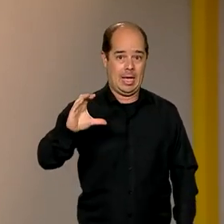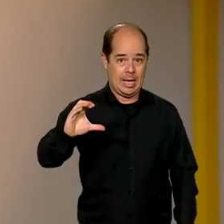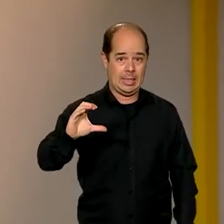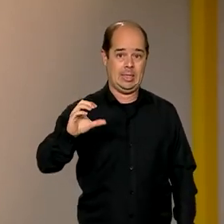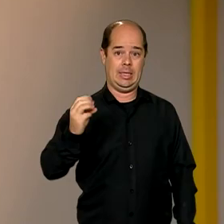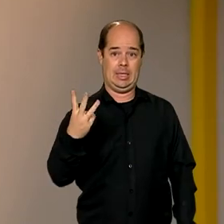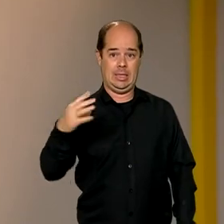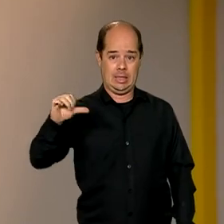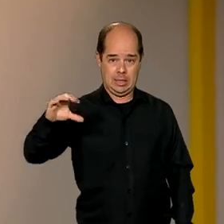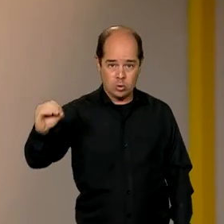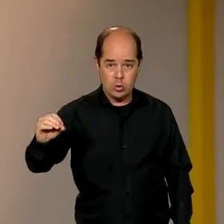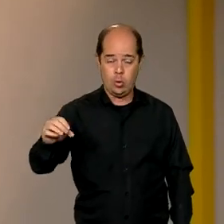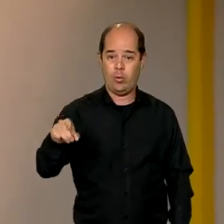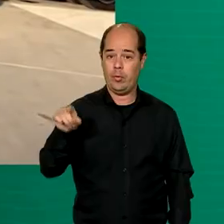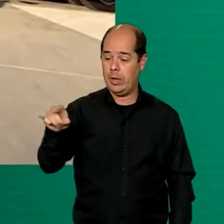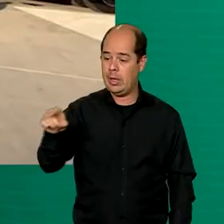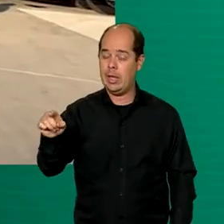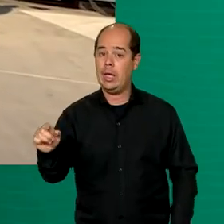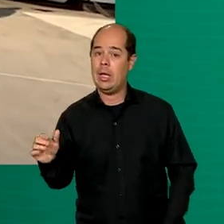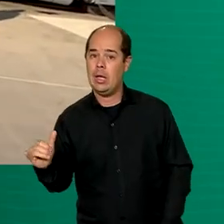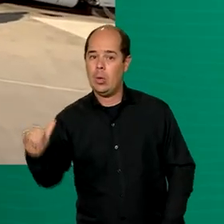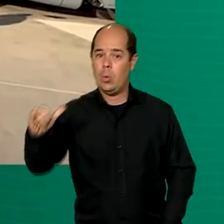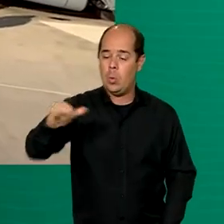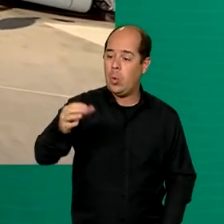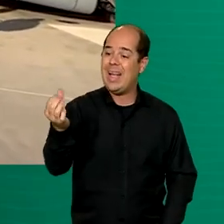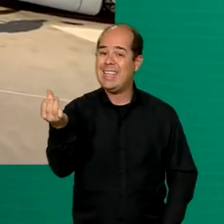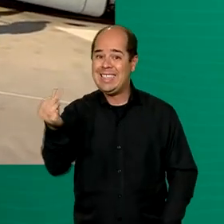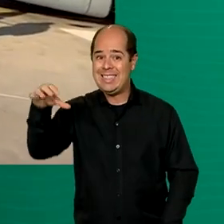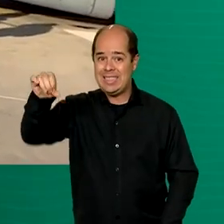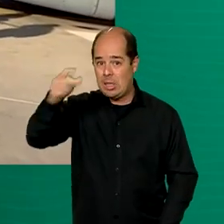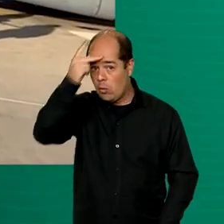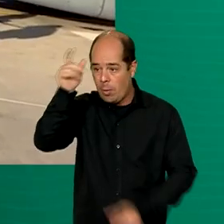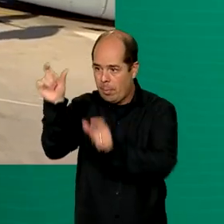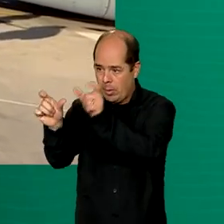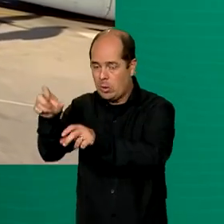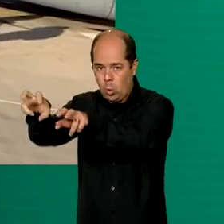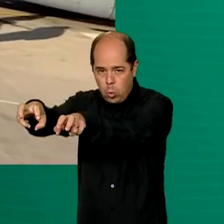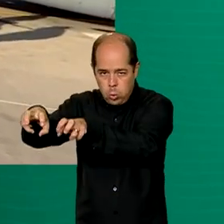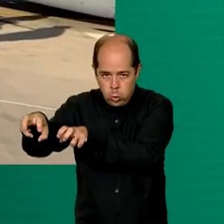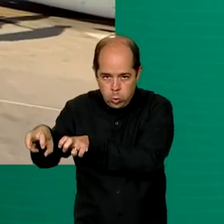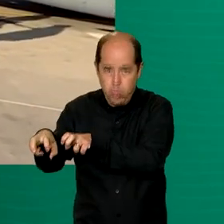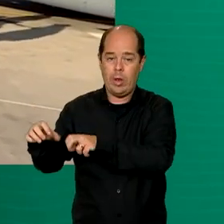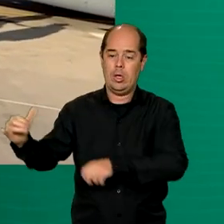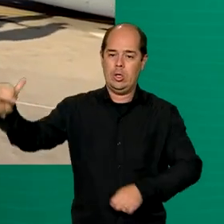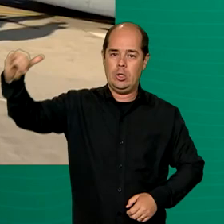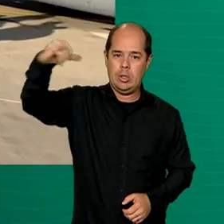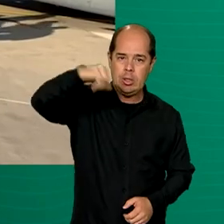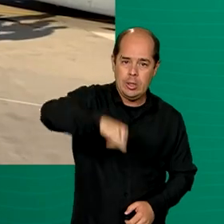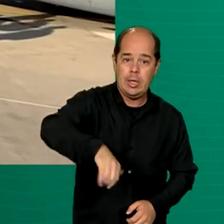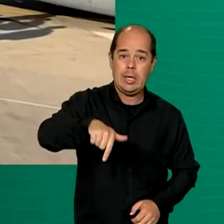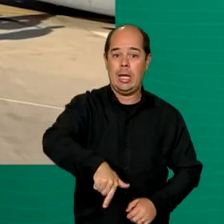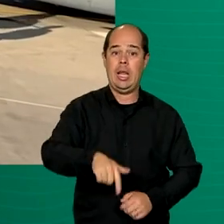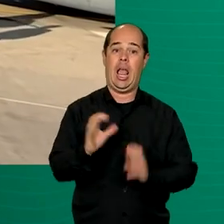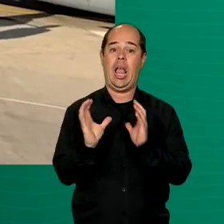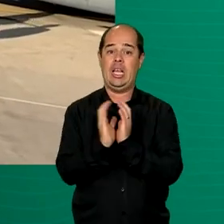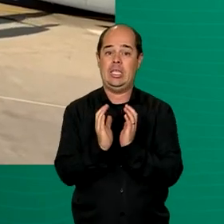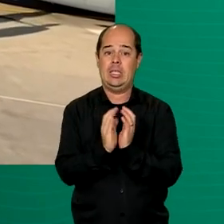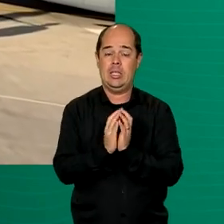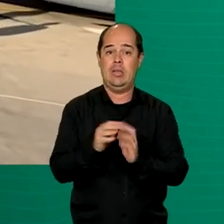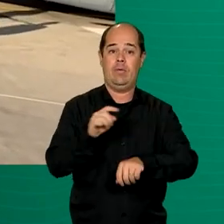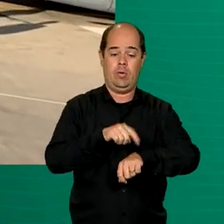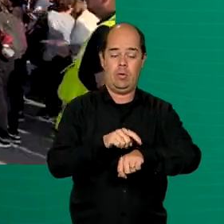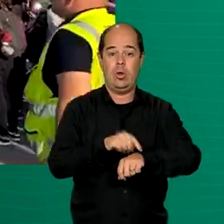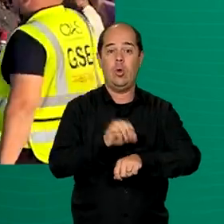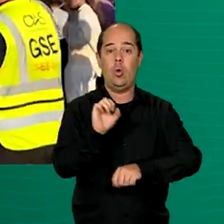brasileiros repatriados em Israel, deve chegar à base aérea do Recife às 8 horas e 30 minutos desta sexta-feira.